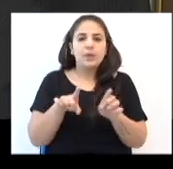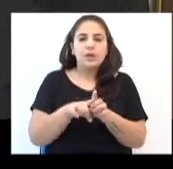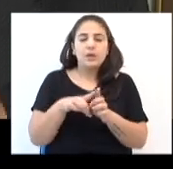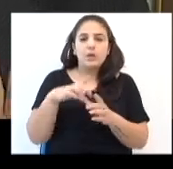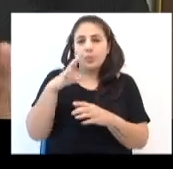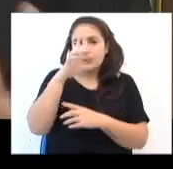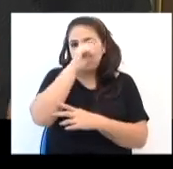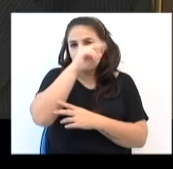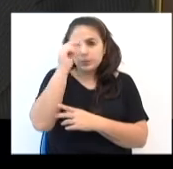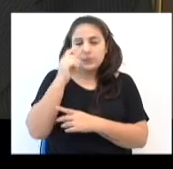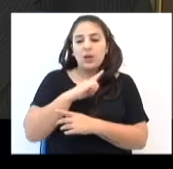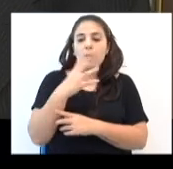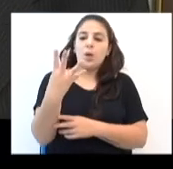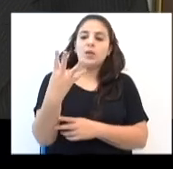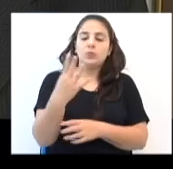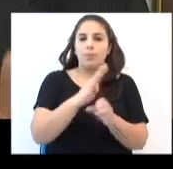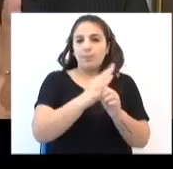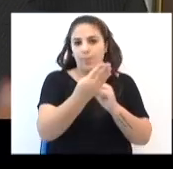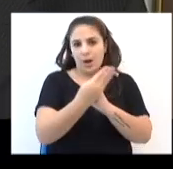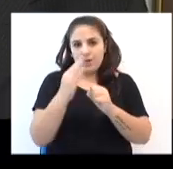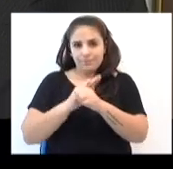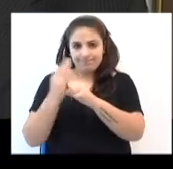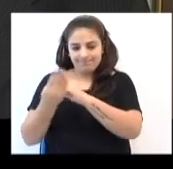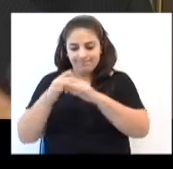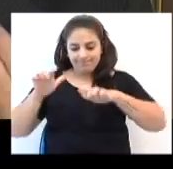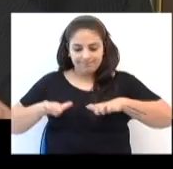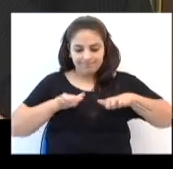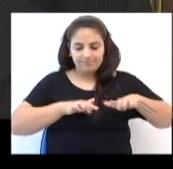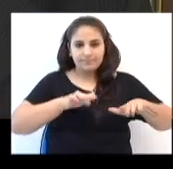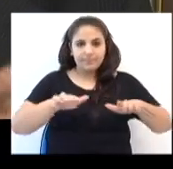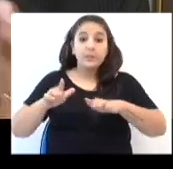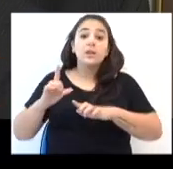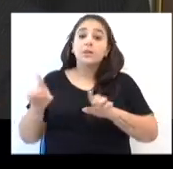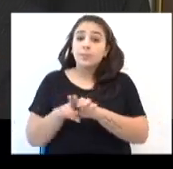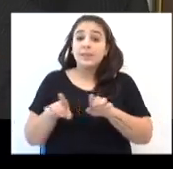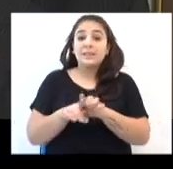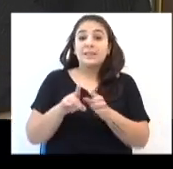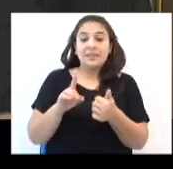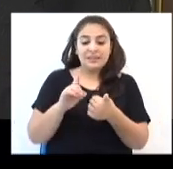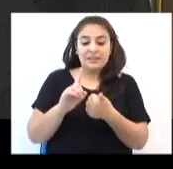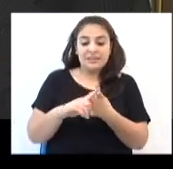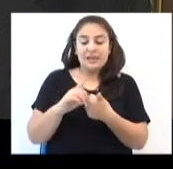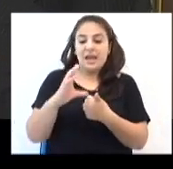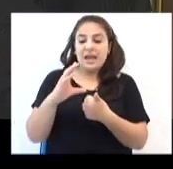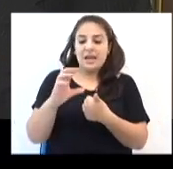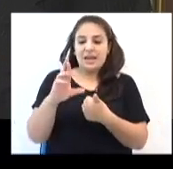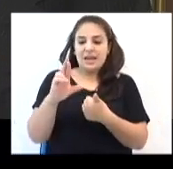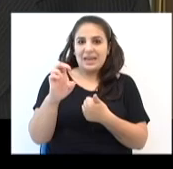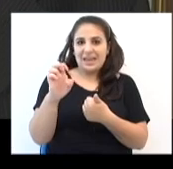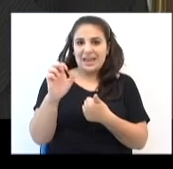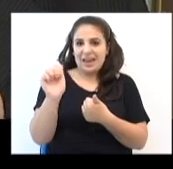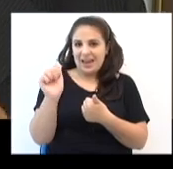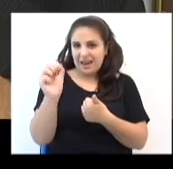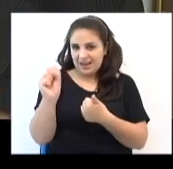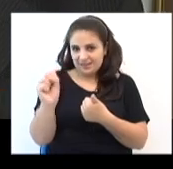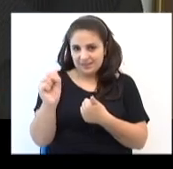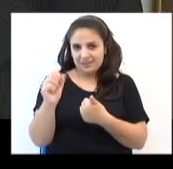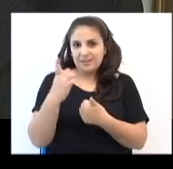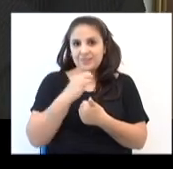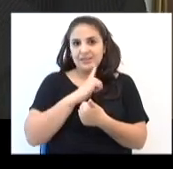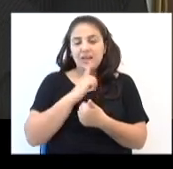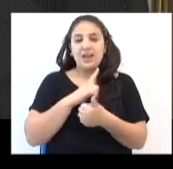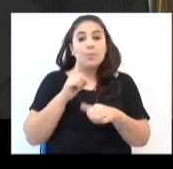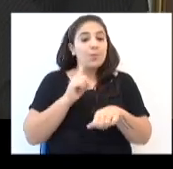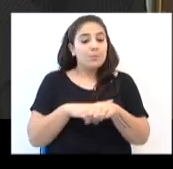município hoje tem nos quatro grandes bairros esses espaços. Além disso, depois tem o CRAS, que então são